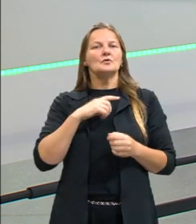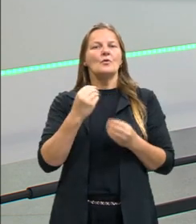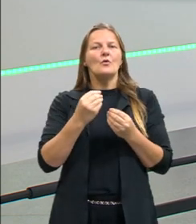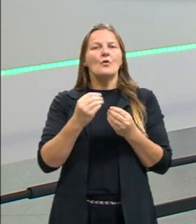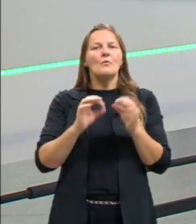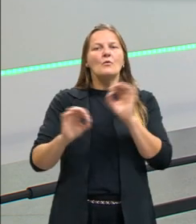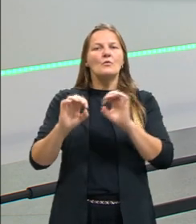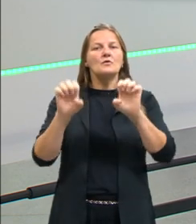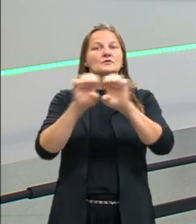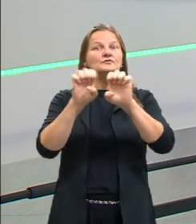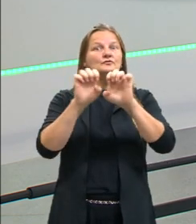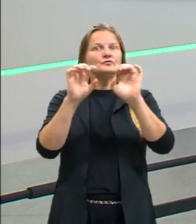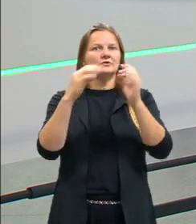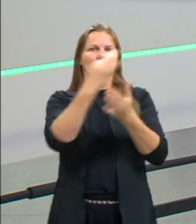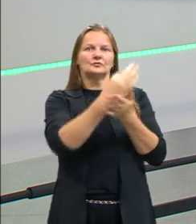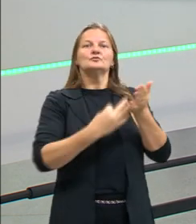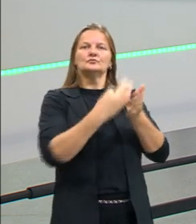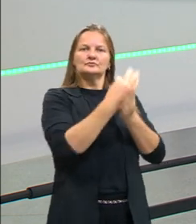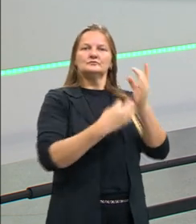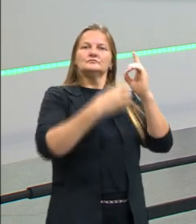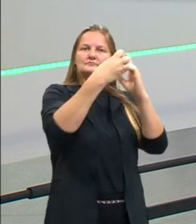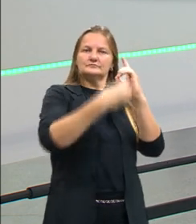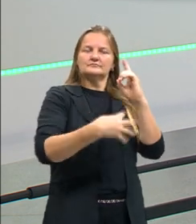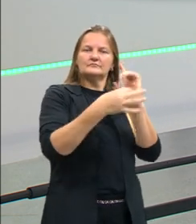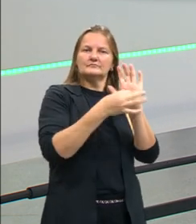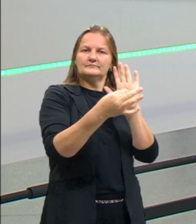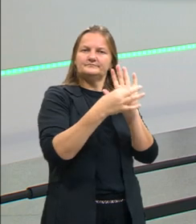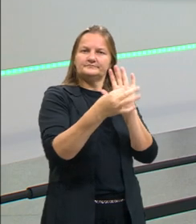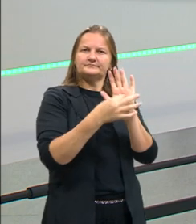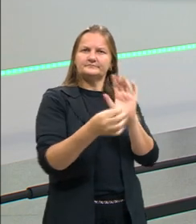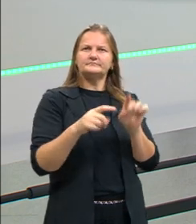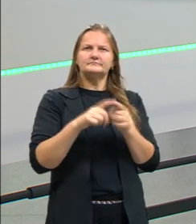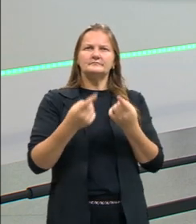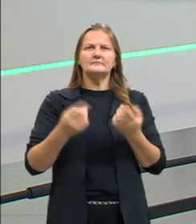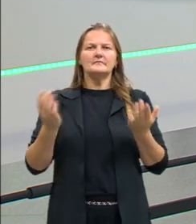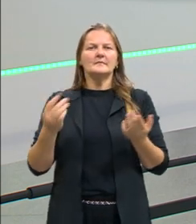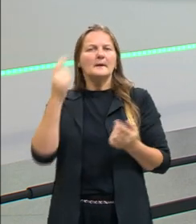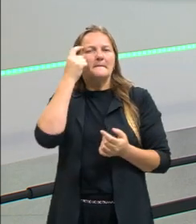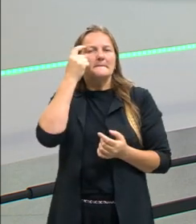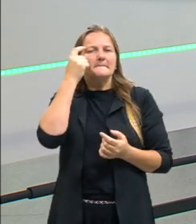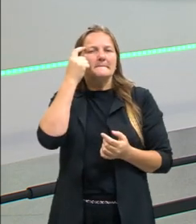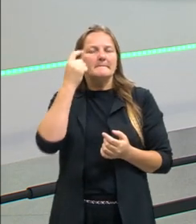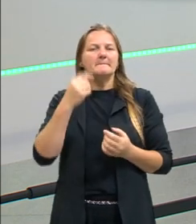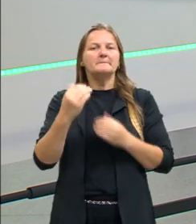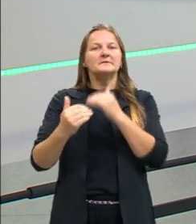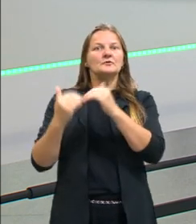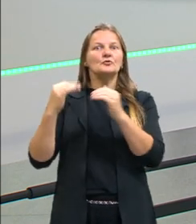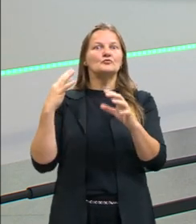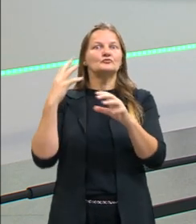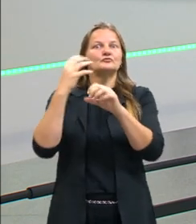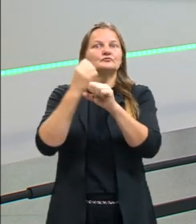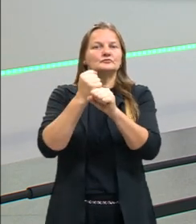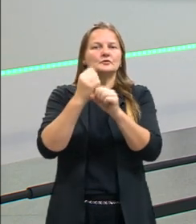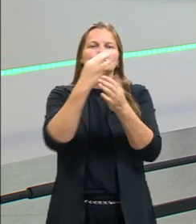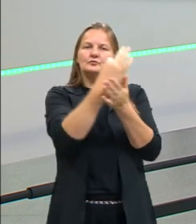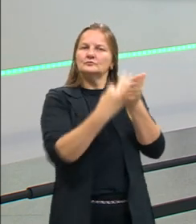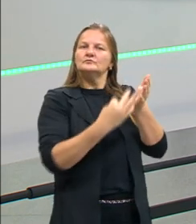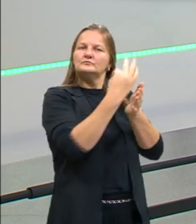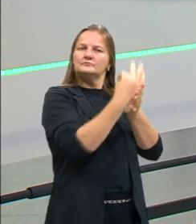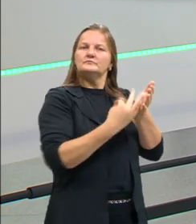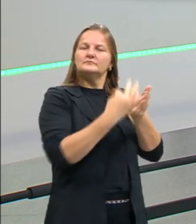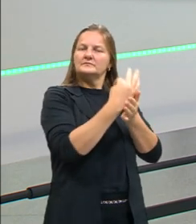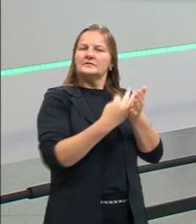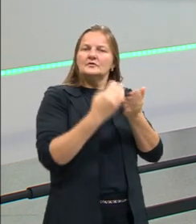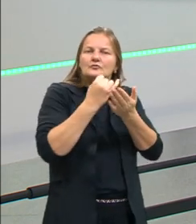macroestrutura do texto dissertativo, argumentativo. Então, pensando muito na totalidade desse texto, na